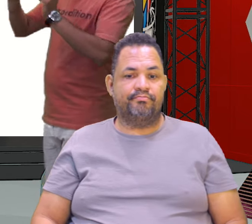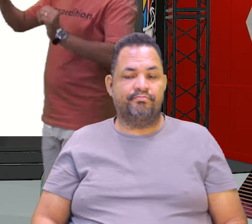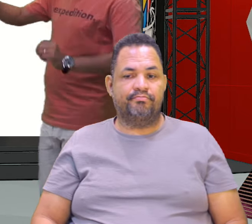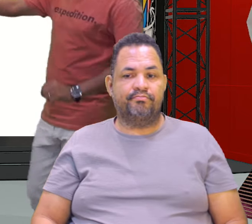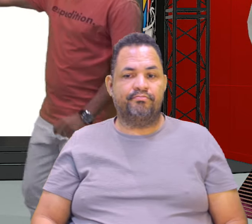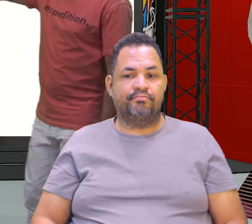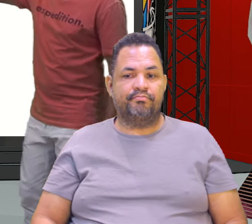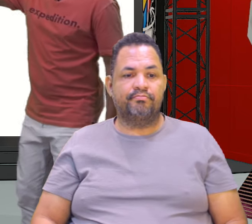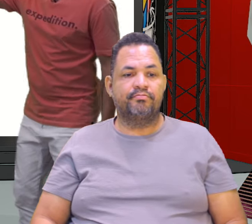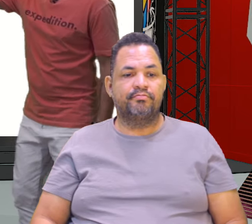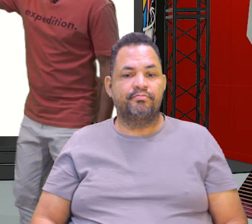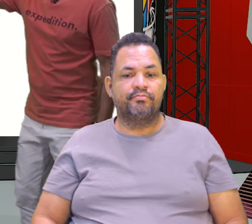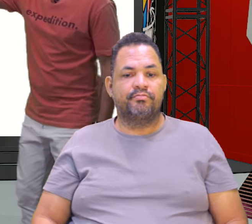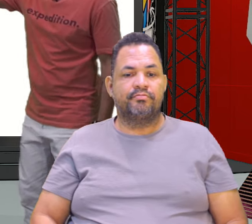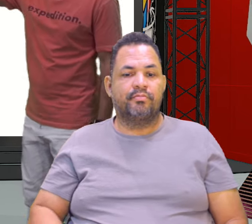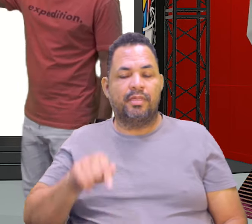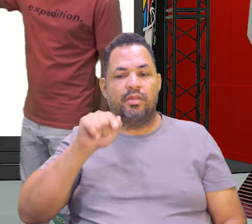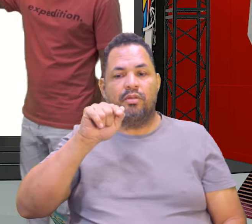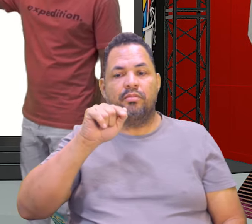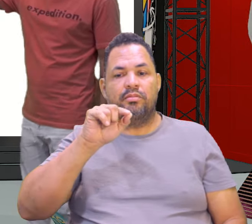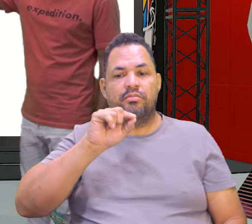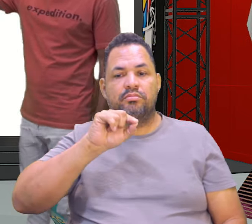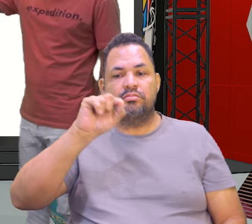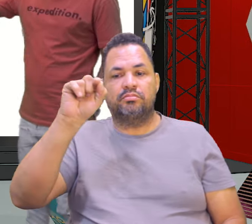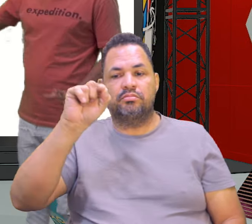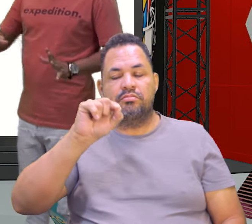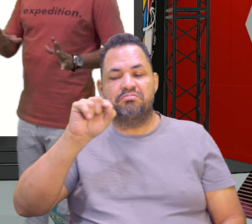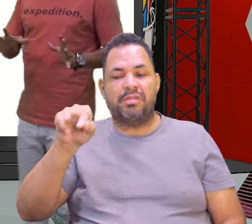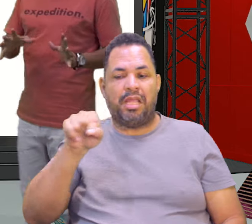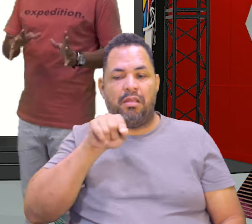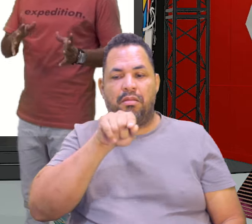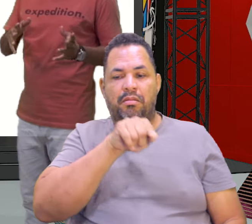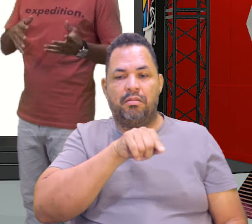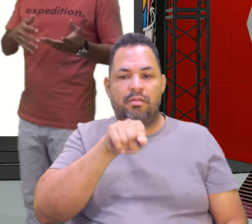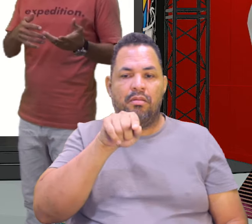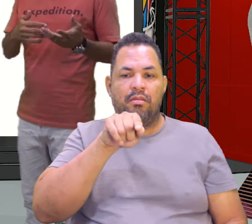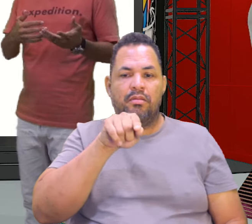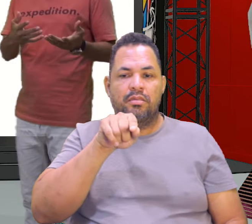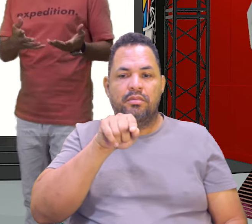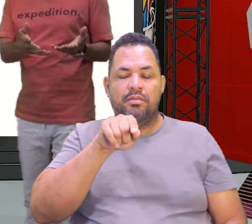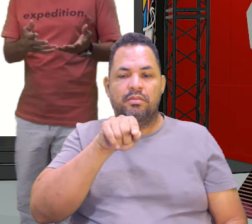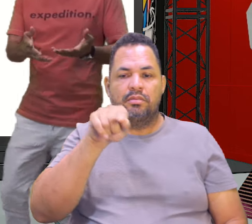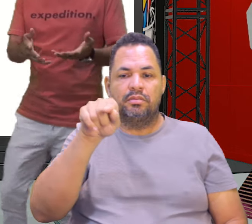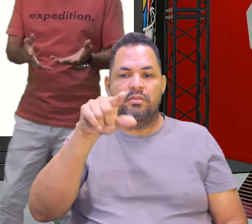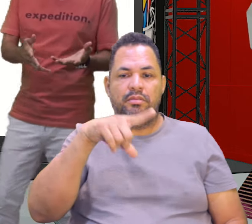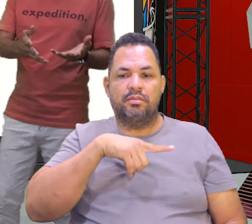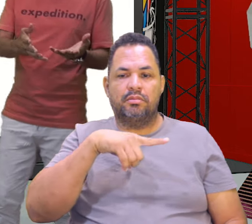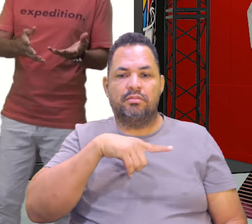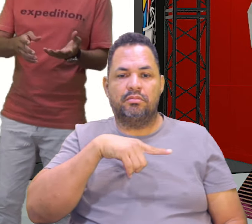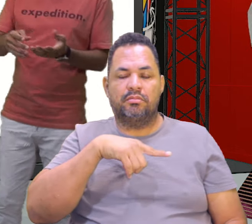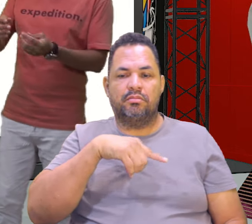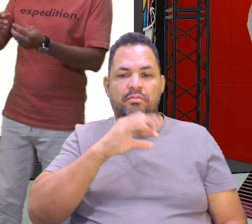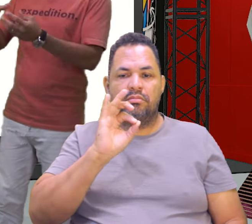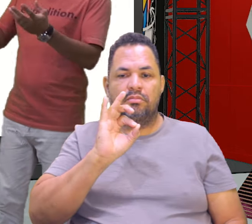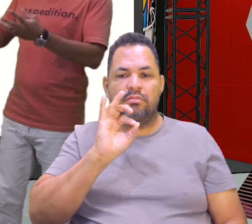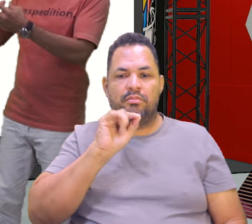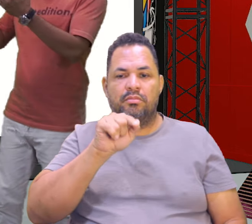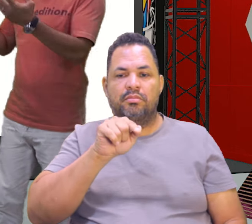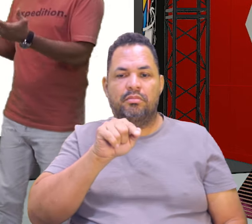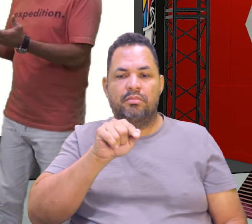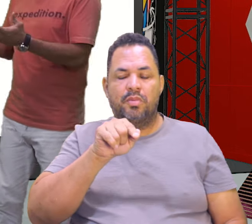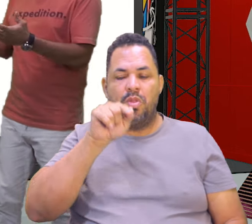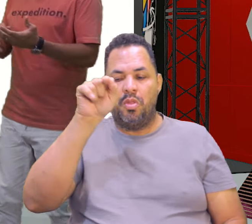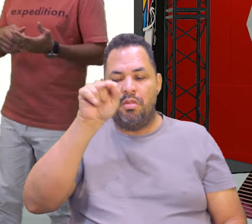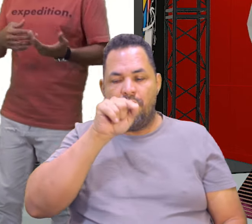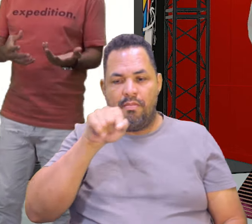distância, então eu marco um ponto aqui no centro do triângulo é o baricentro. Tem essa aula? Tem. Aqui é o ponto médio